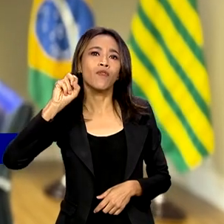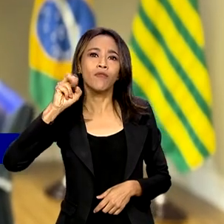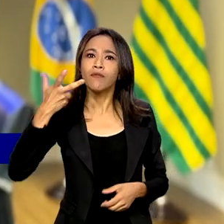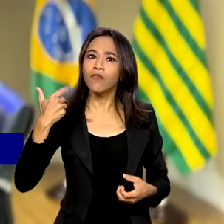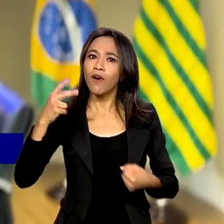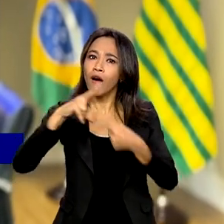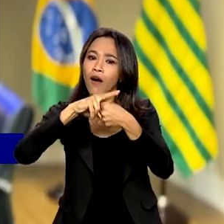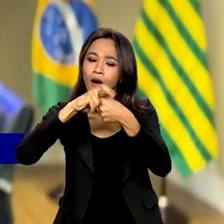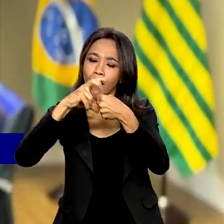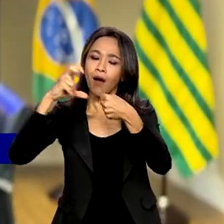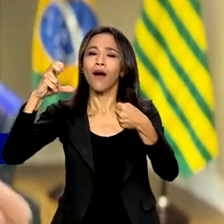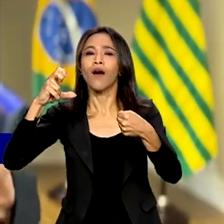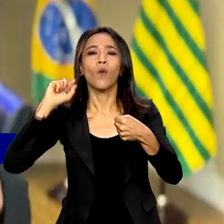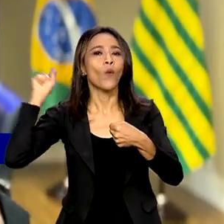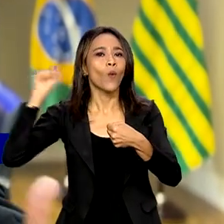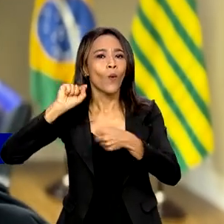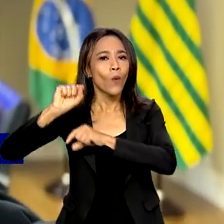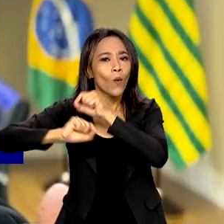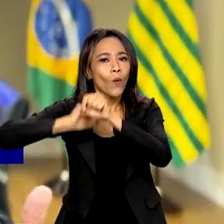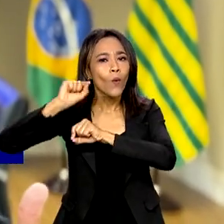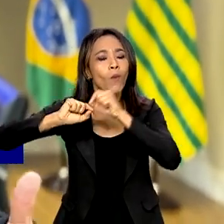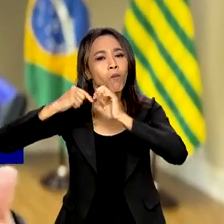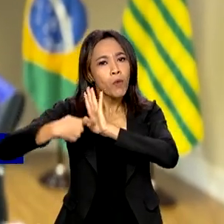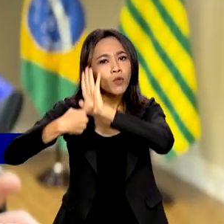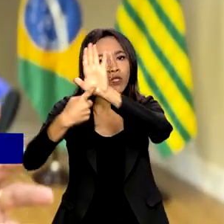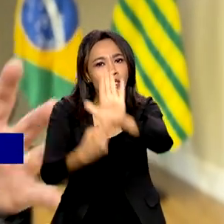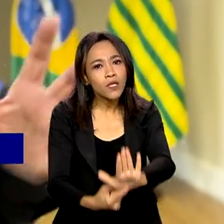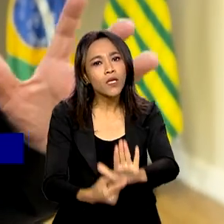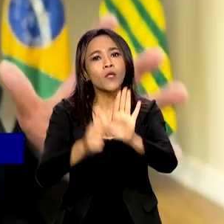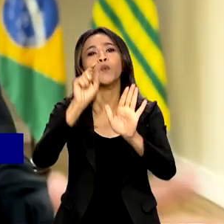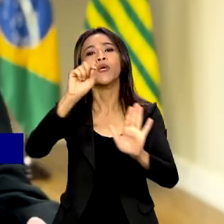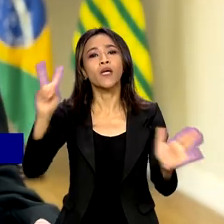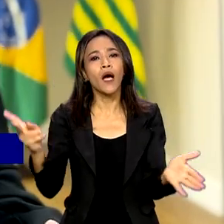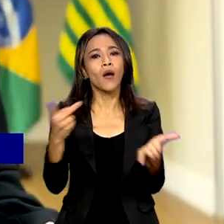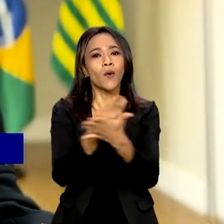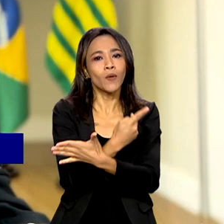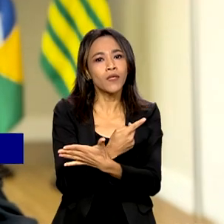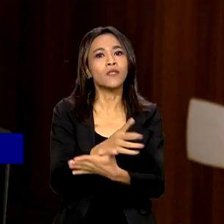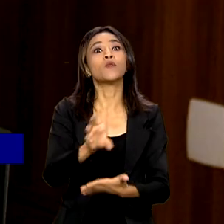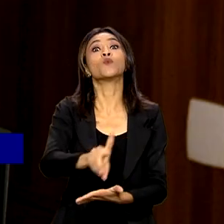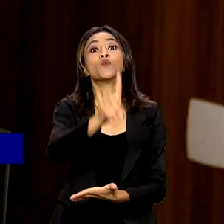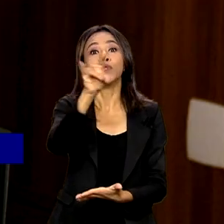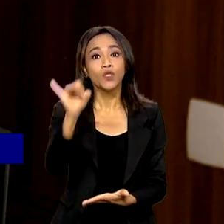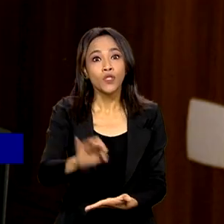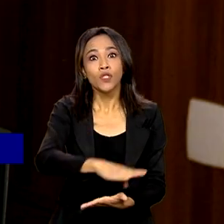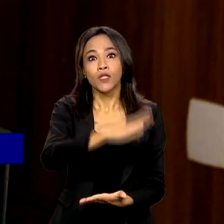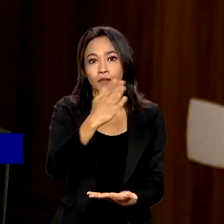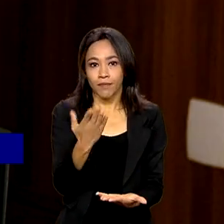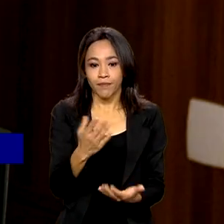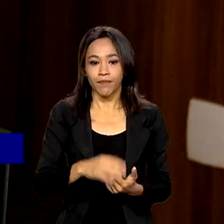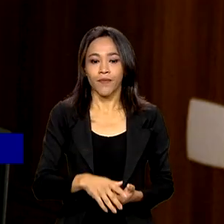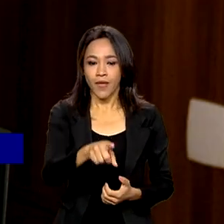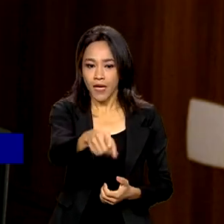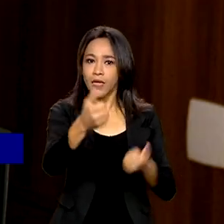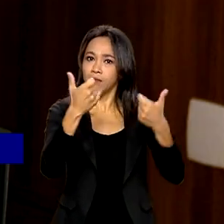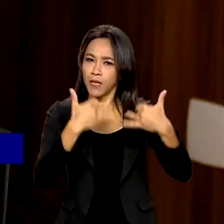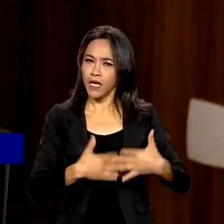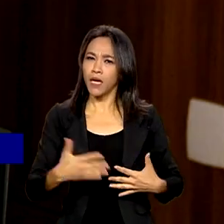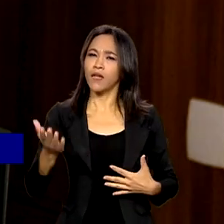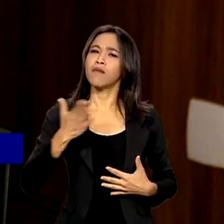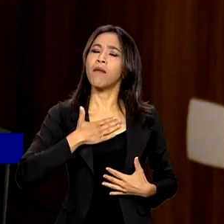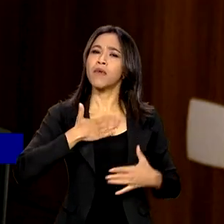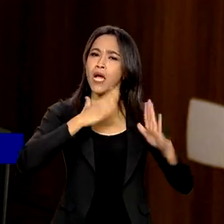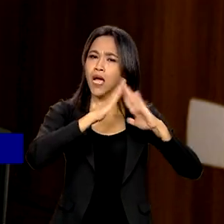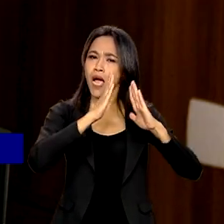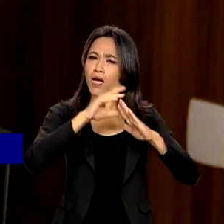do Brasil trazendo um retrato fiel do que aconteceu naquele dia. Eu mesmo, lá em casa, enfim, lá em